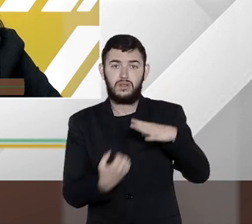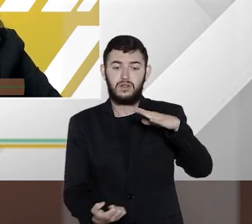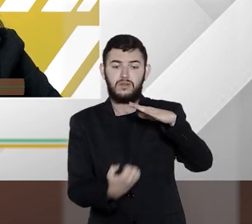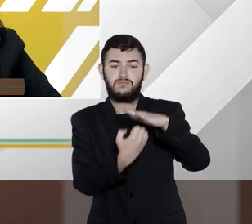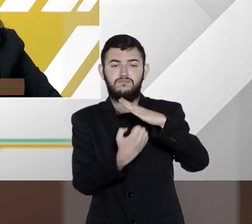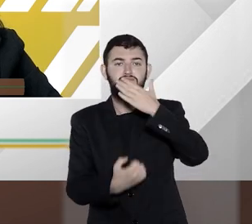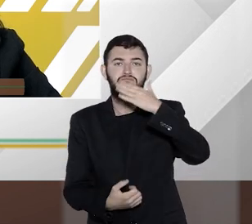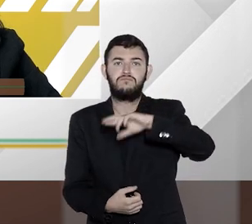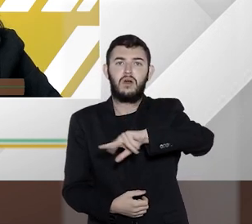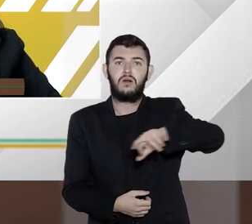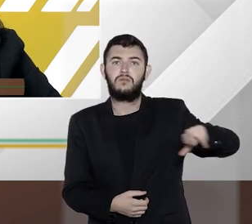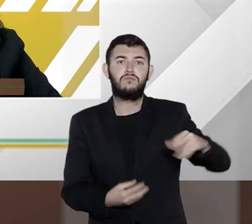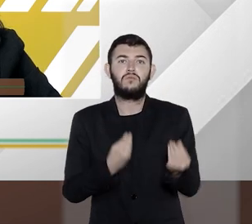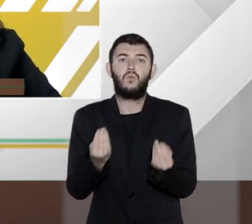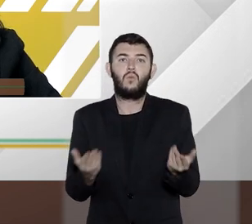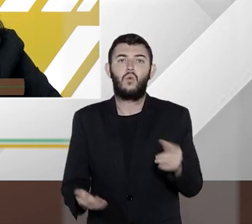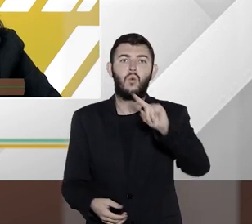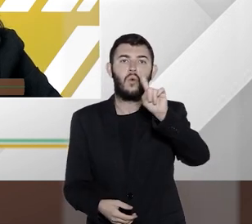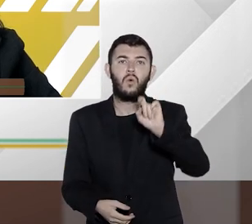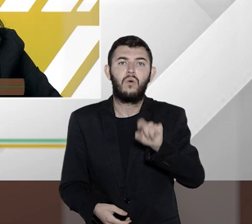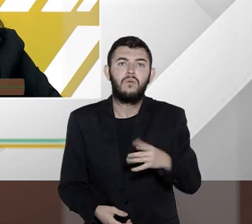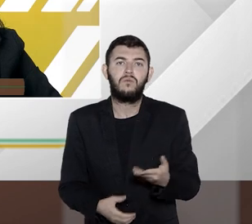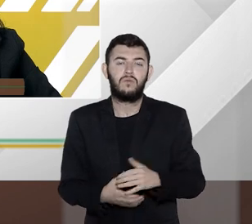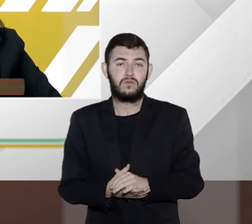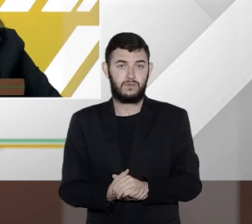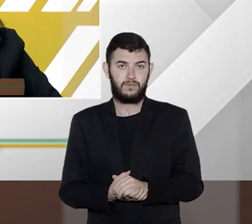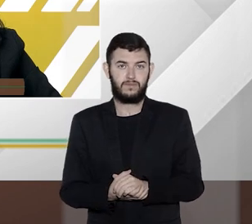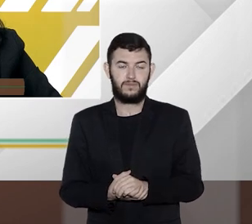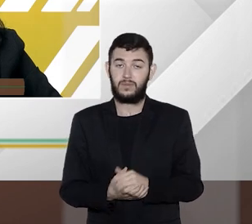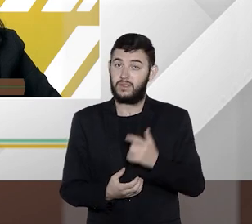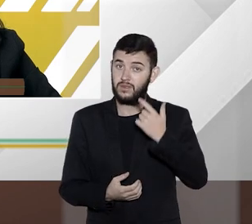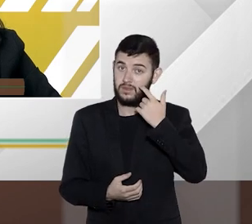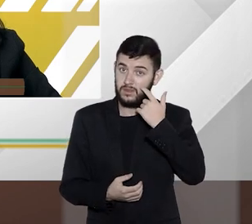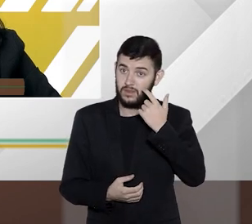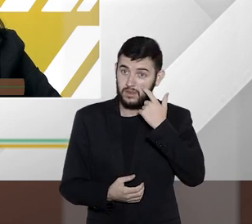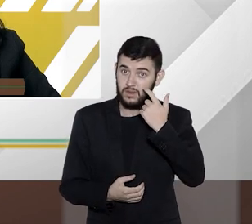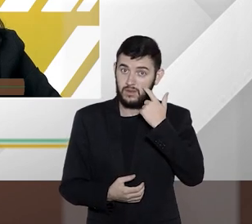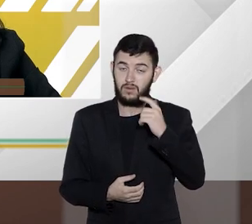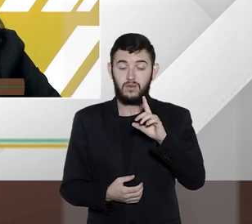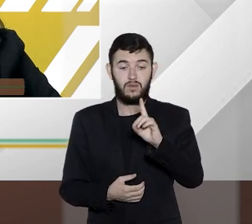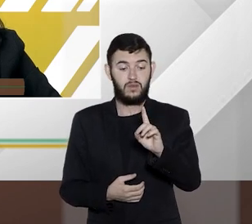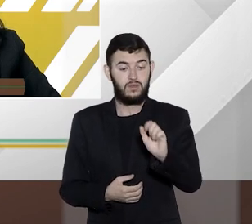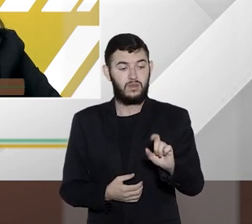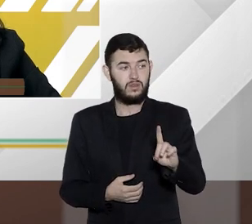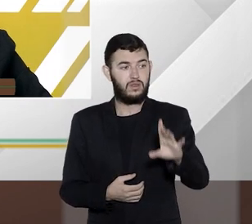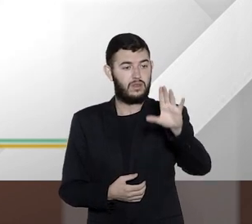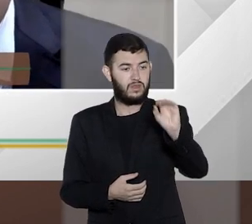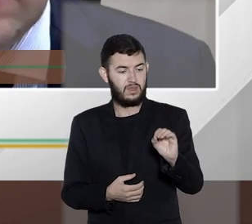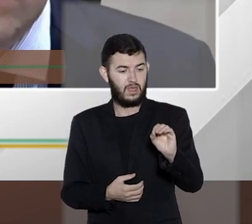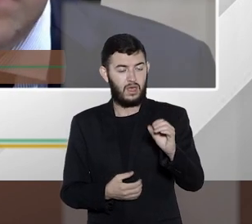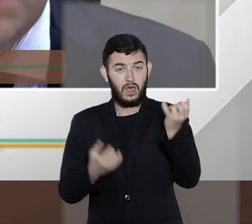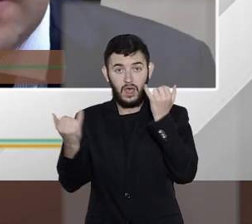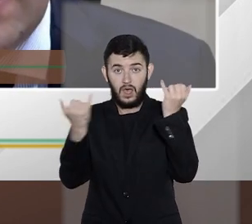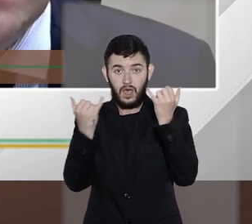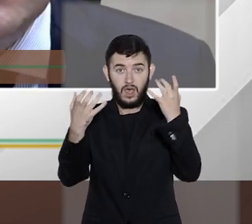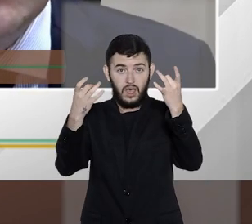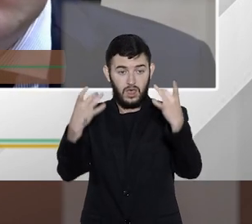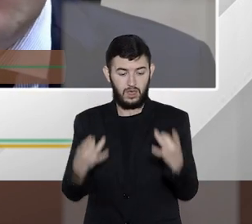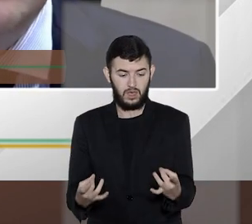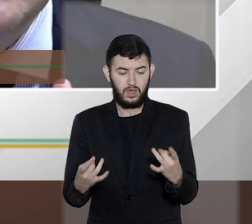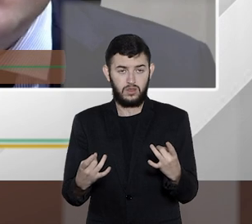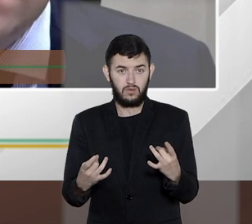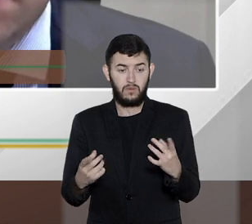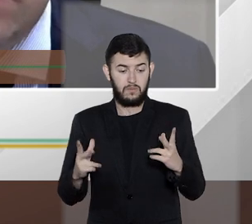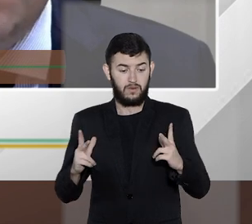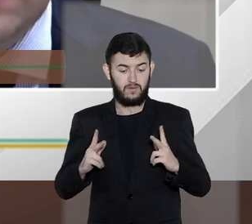Veja, Fátima, a questão da privacidade dos dados sempre existiu. Desde a Constituição de 88, a